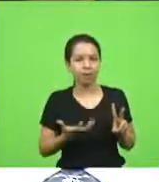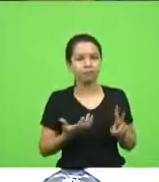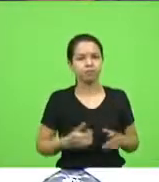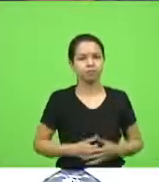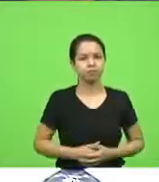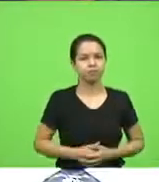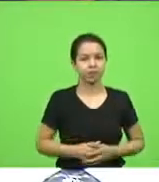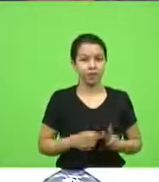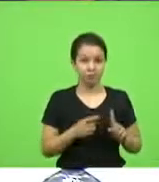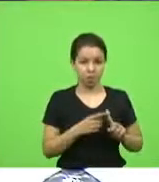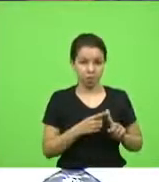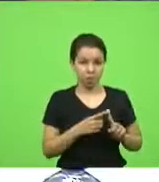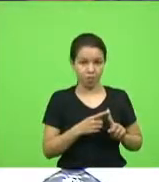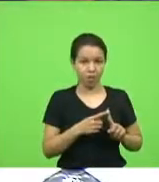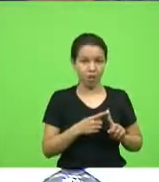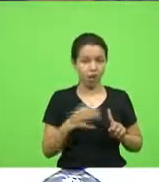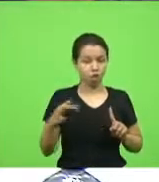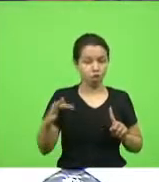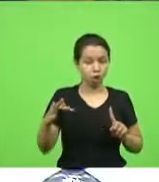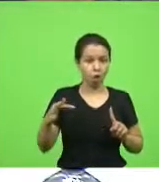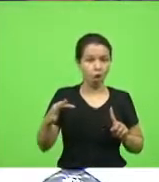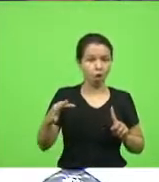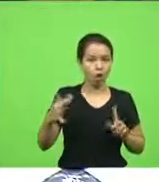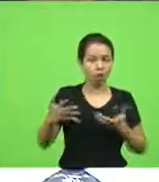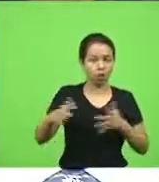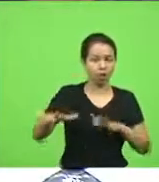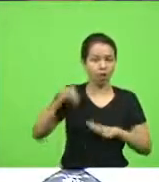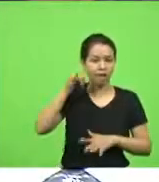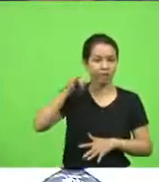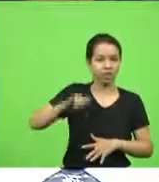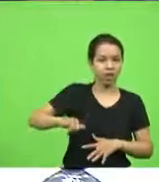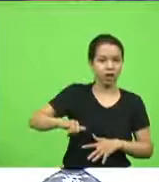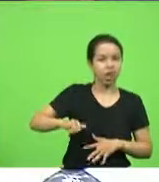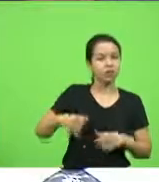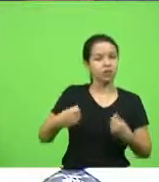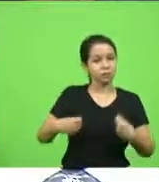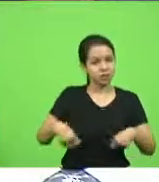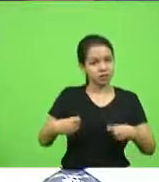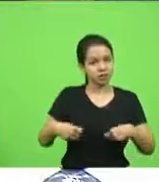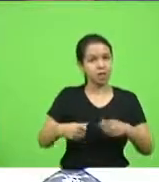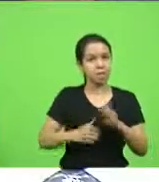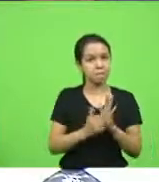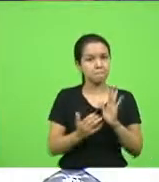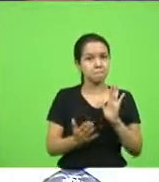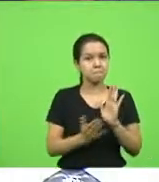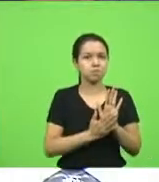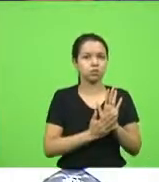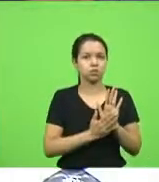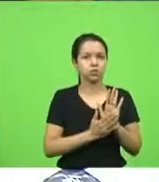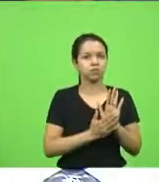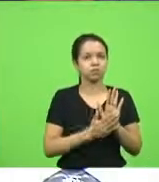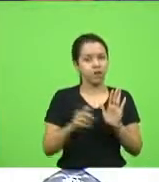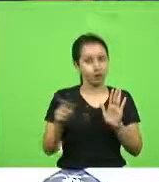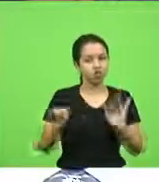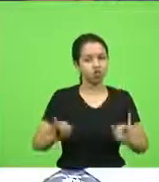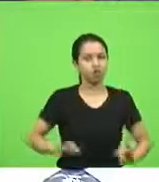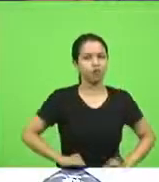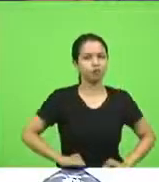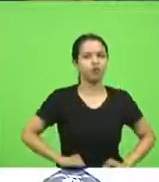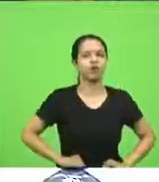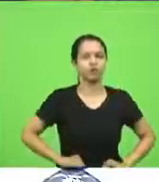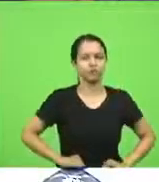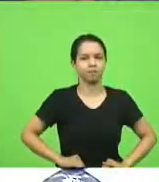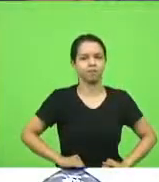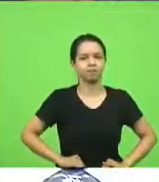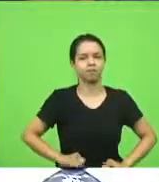para evitar a dor, nós precisamos que tenha multa, a multa, aí ele vai sofrer no bolso. Então, nós precisamos